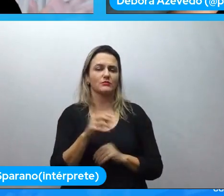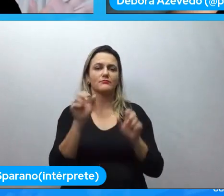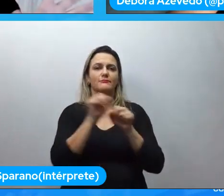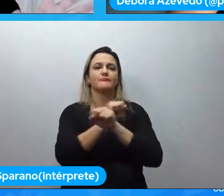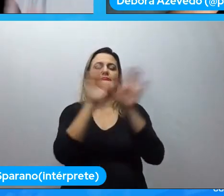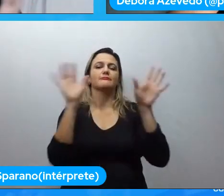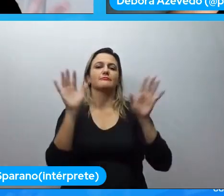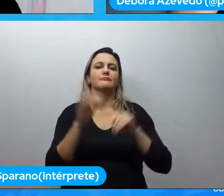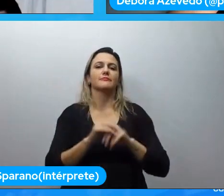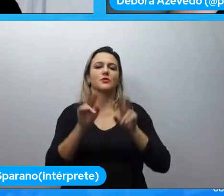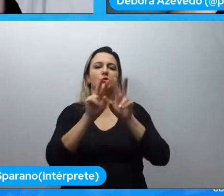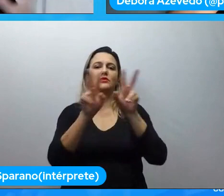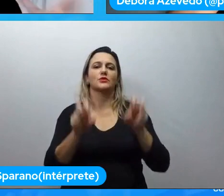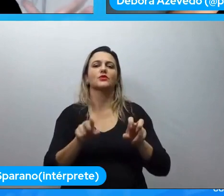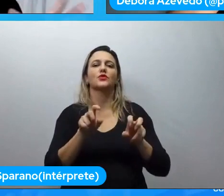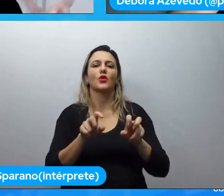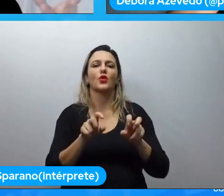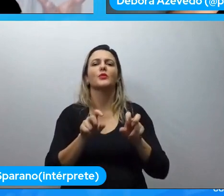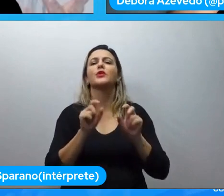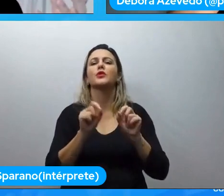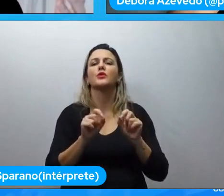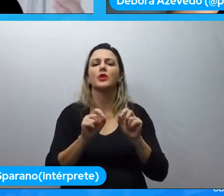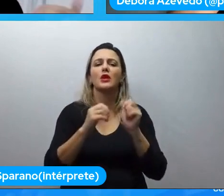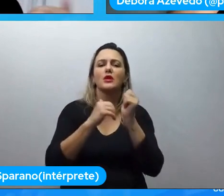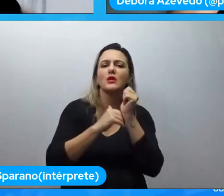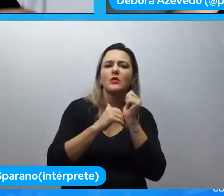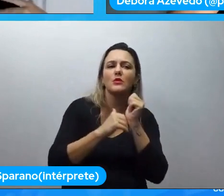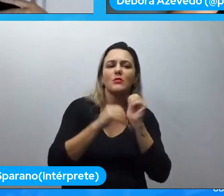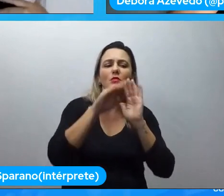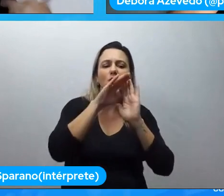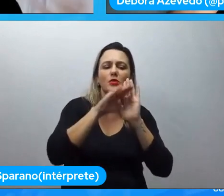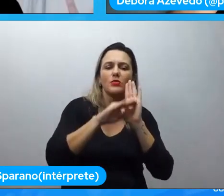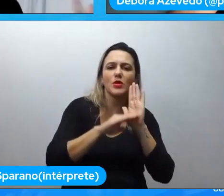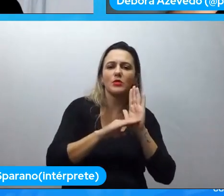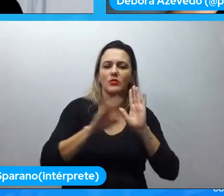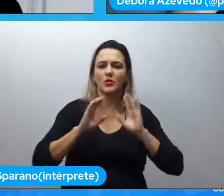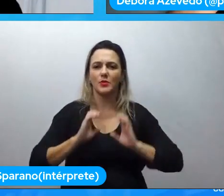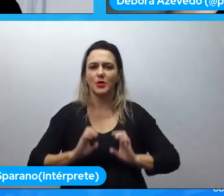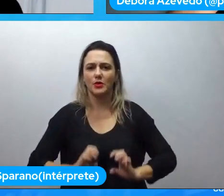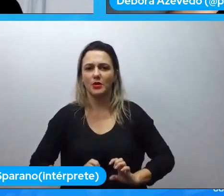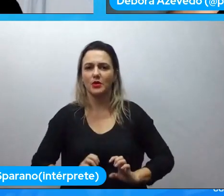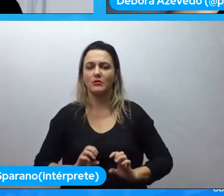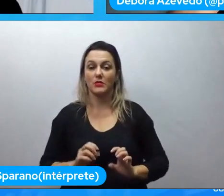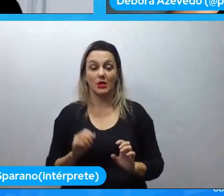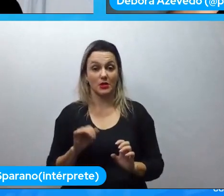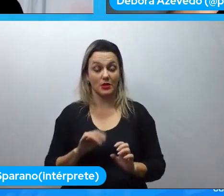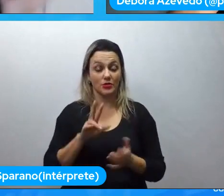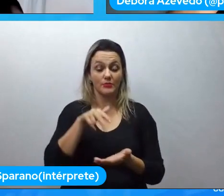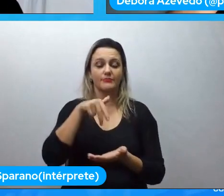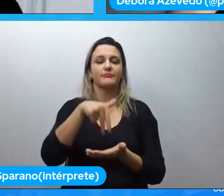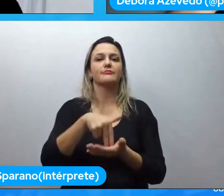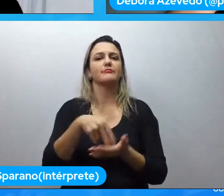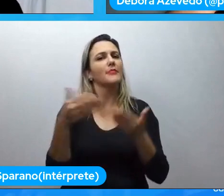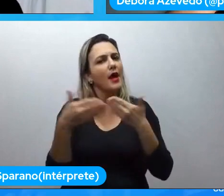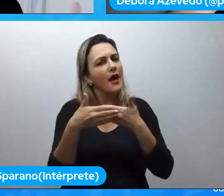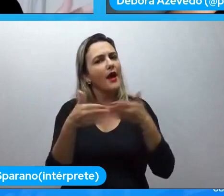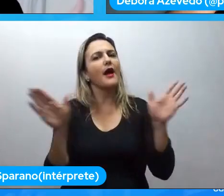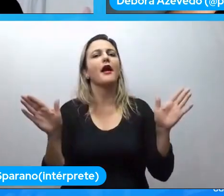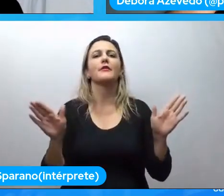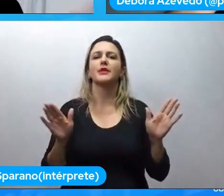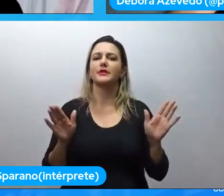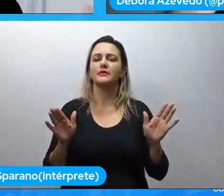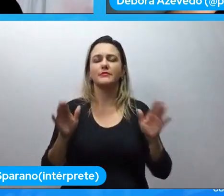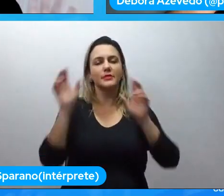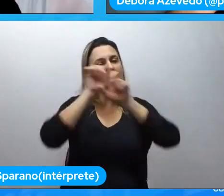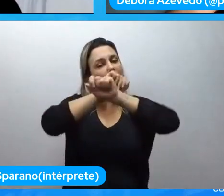ponto com relação a código de conduta ou a repositória quanto mais a gente se expor abrir espaço e for transparente